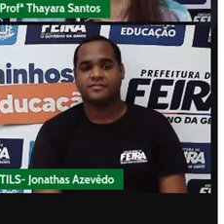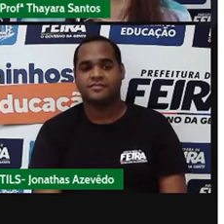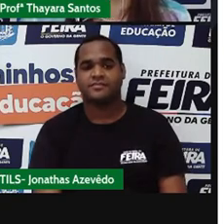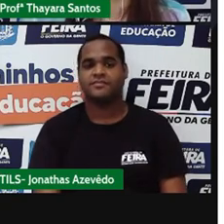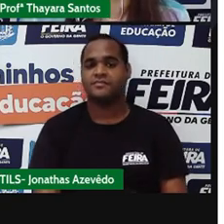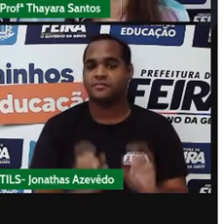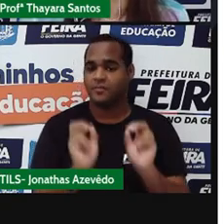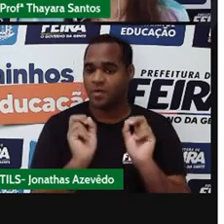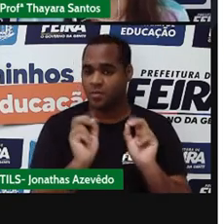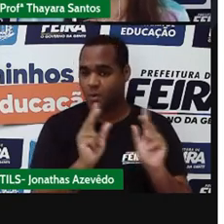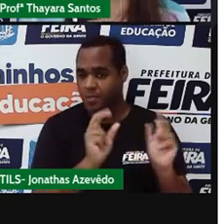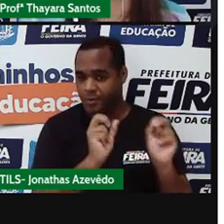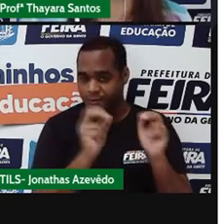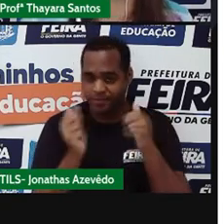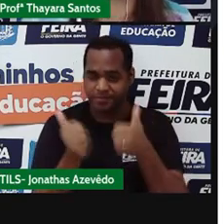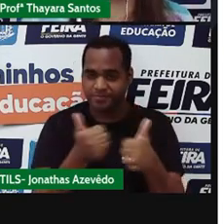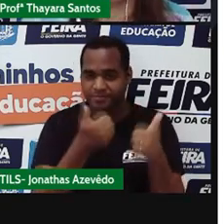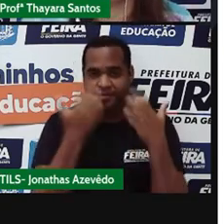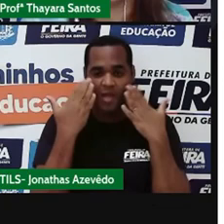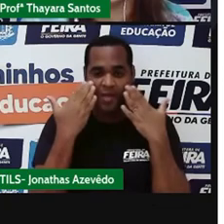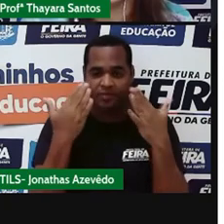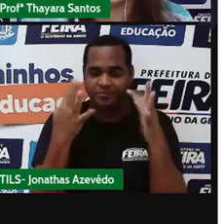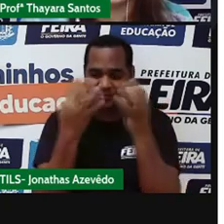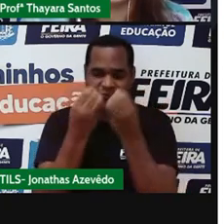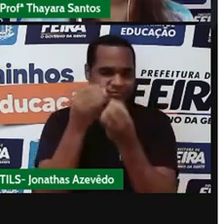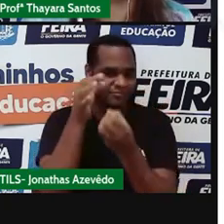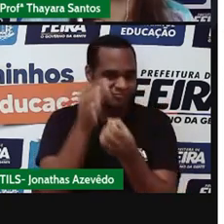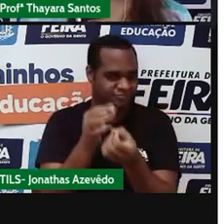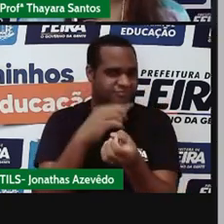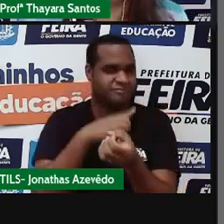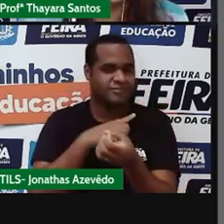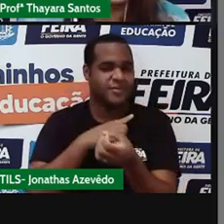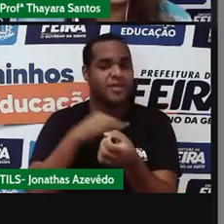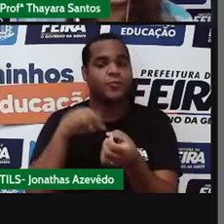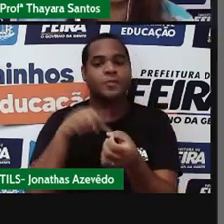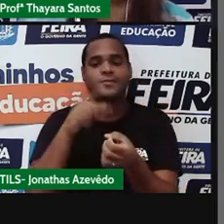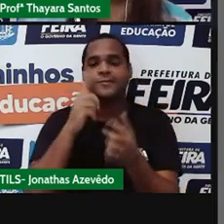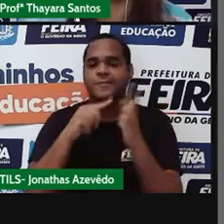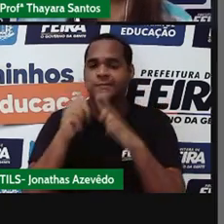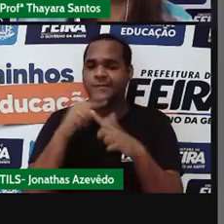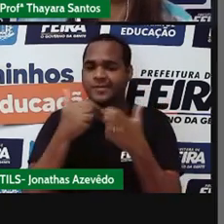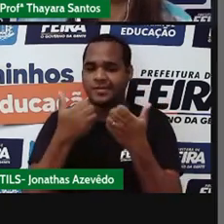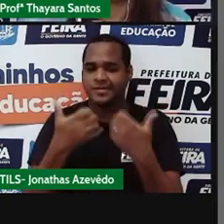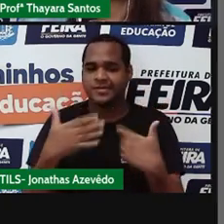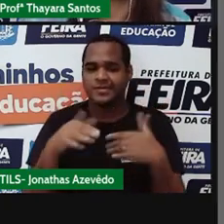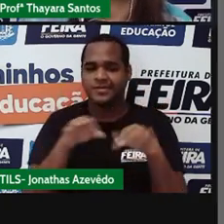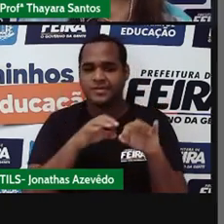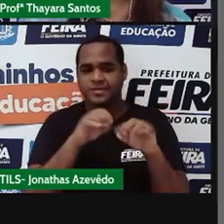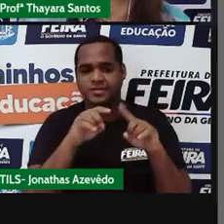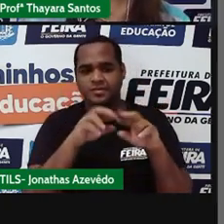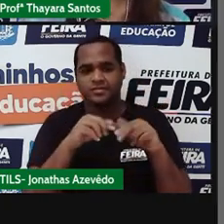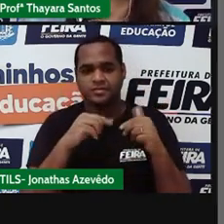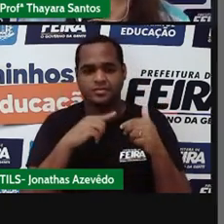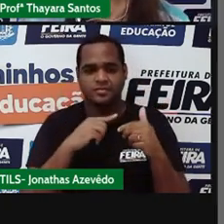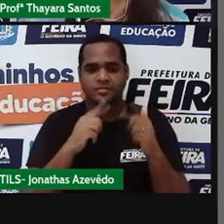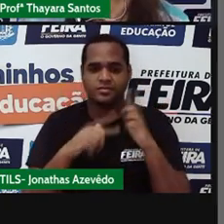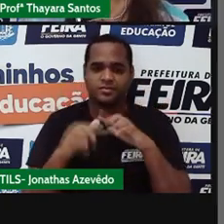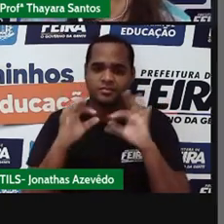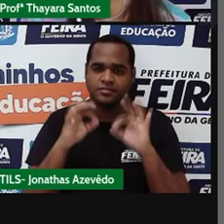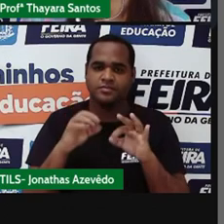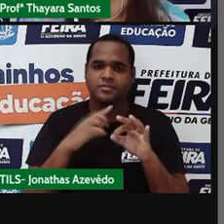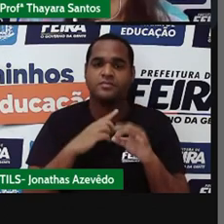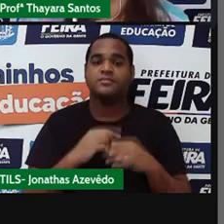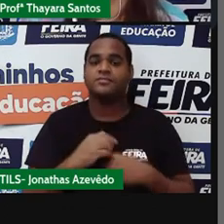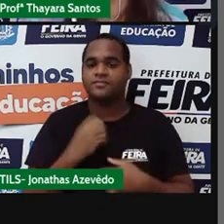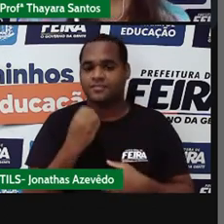Pronto, ele tá mostrando pra mim aqui que tá tudo certinho, a gente conseguiu resolver essa atividade aí que foi